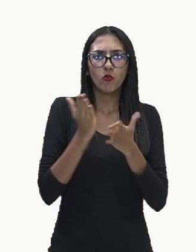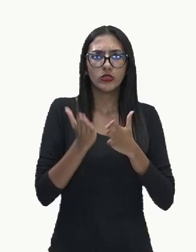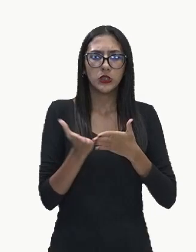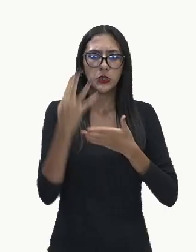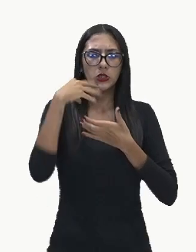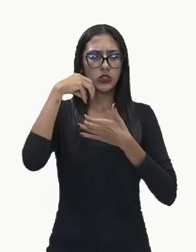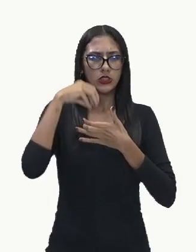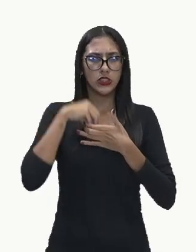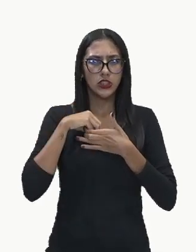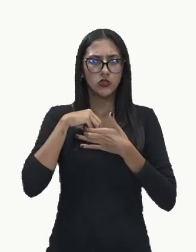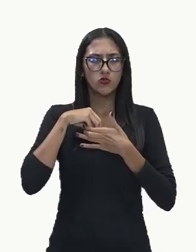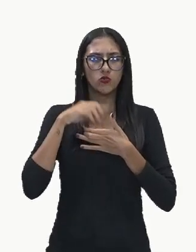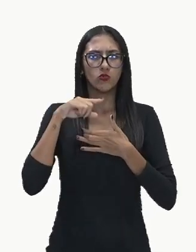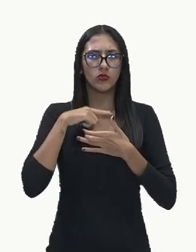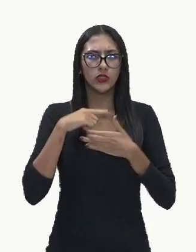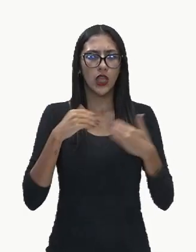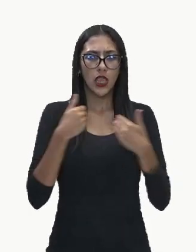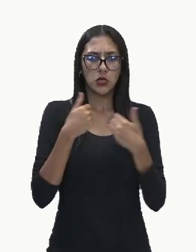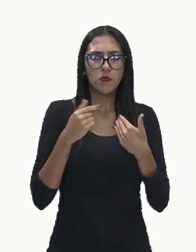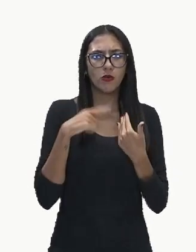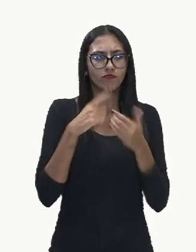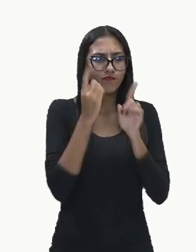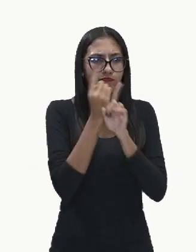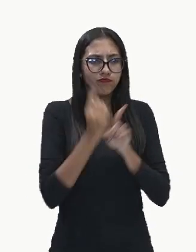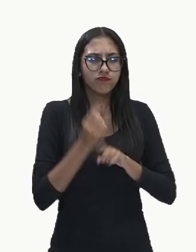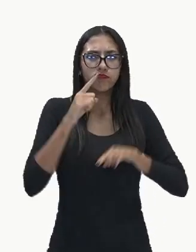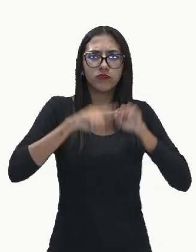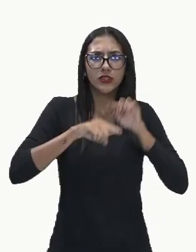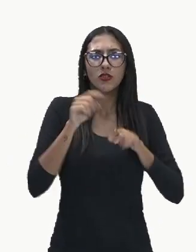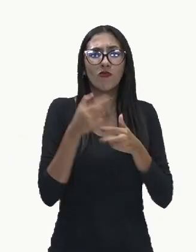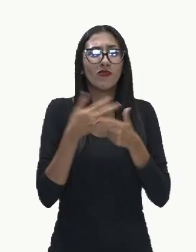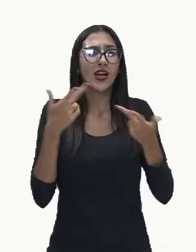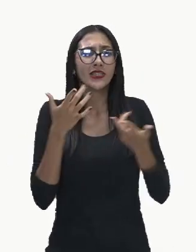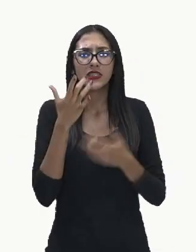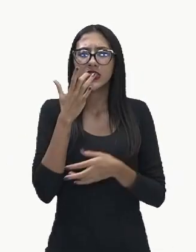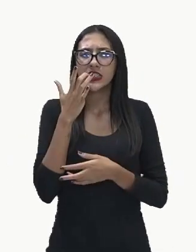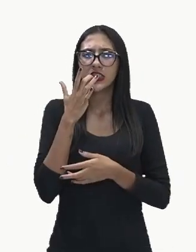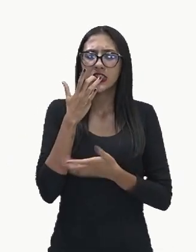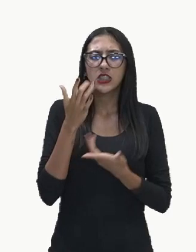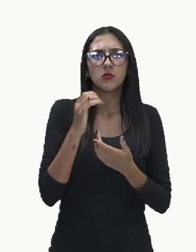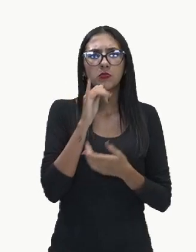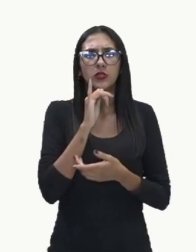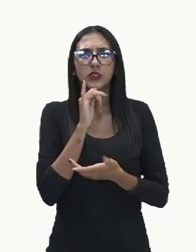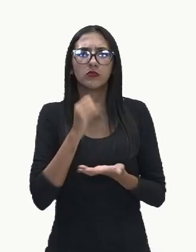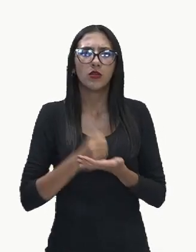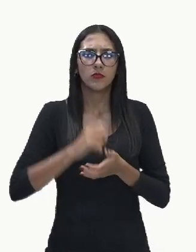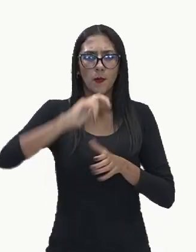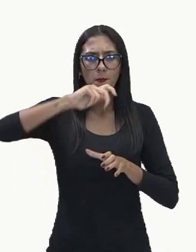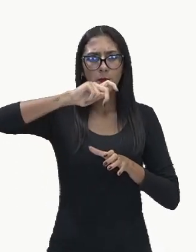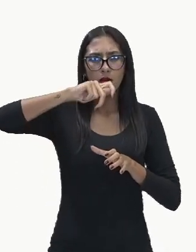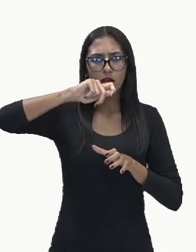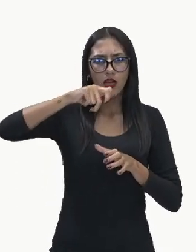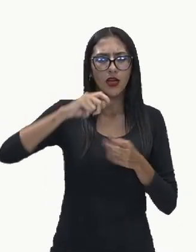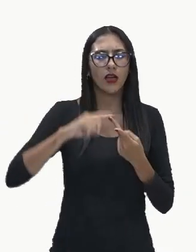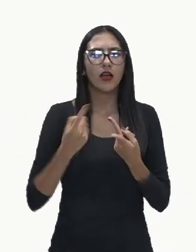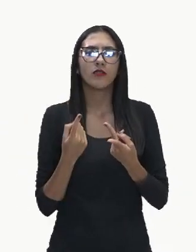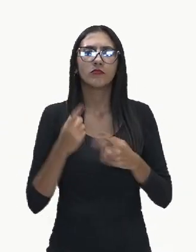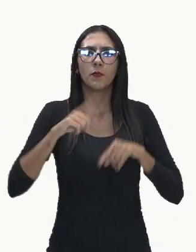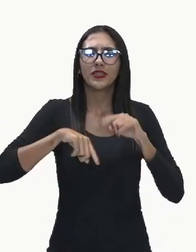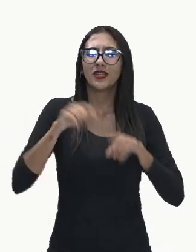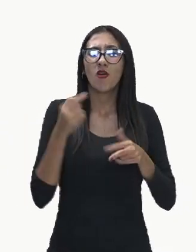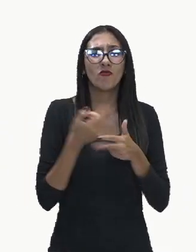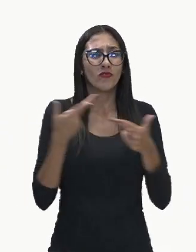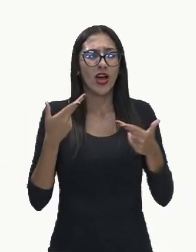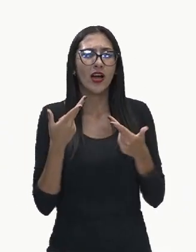muitos deles, são encontradas várias partes plásticas do tipo tampa de garrafa, pedaço de brinquedo e etc.,